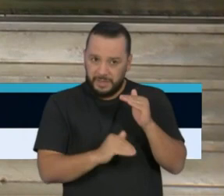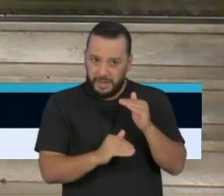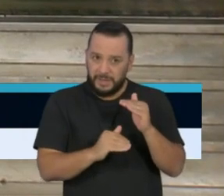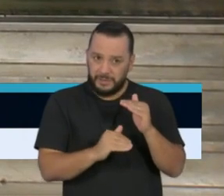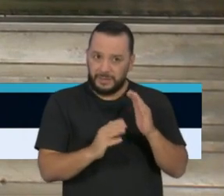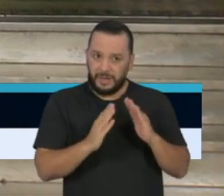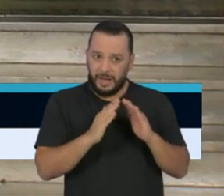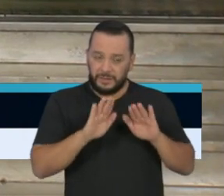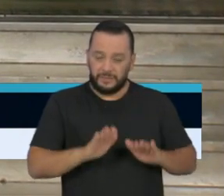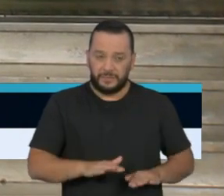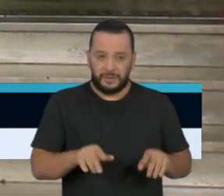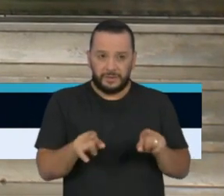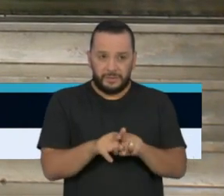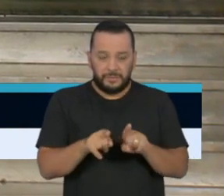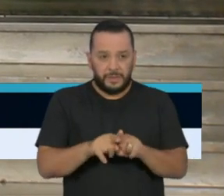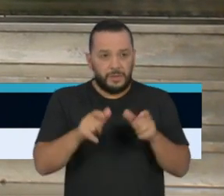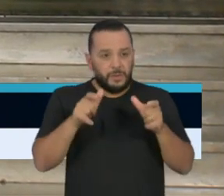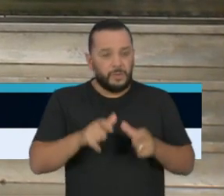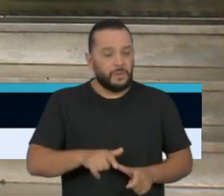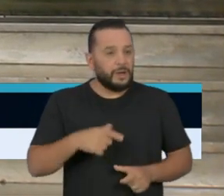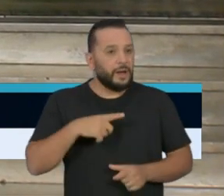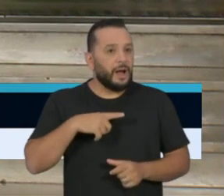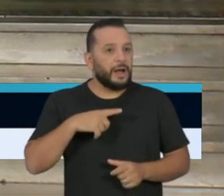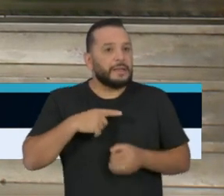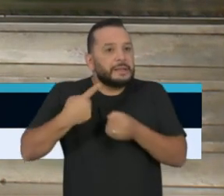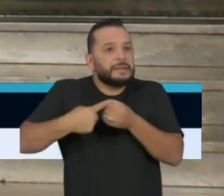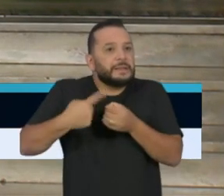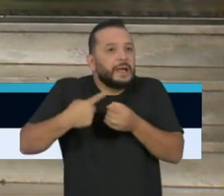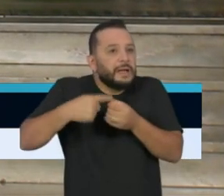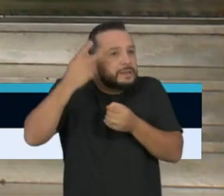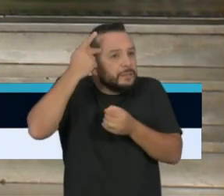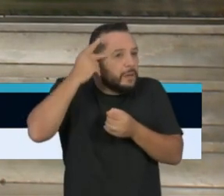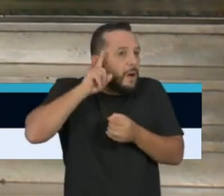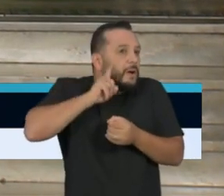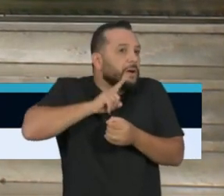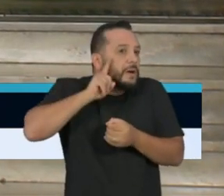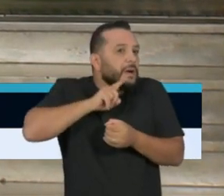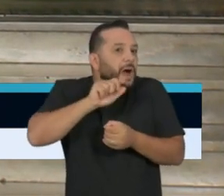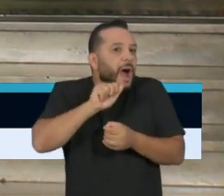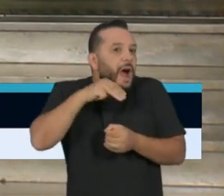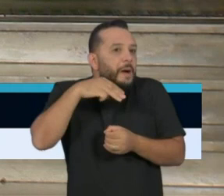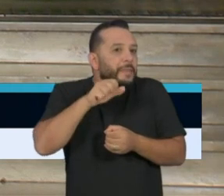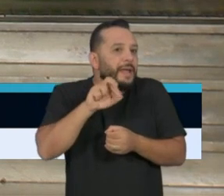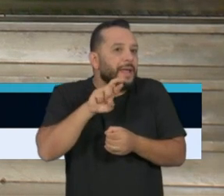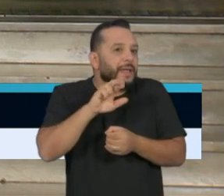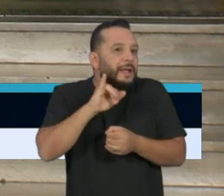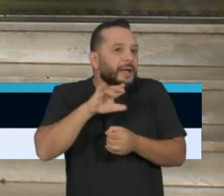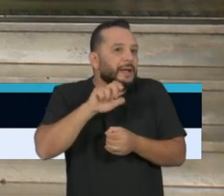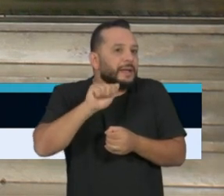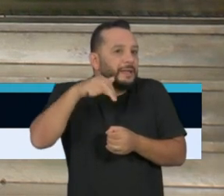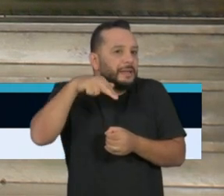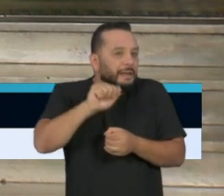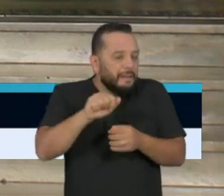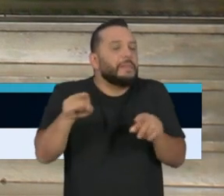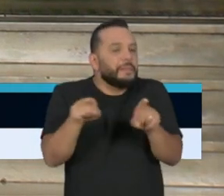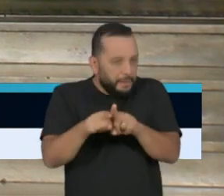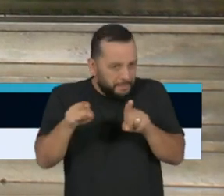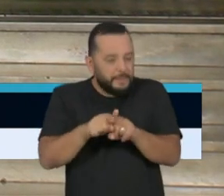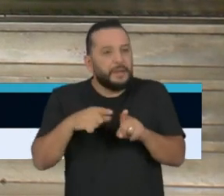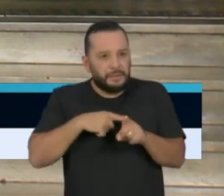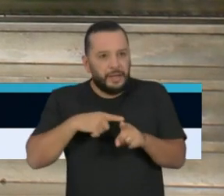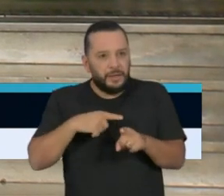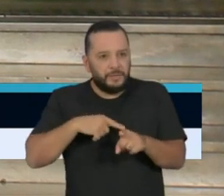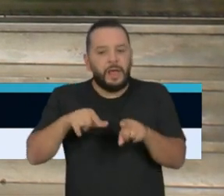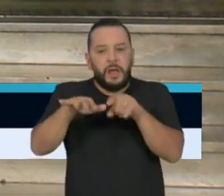Em Americana, no mesmo dia, na segunda-feira, teve uma carreata de protesto contra essas medidas restritivas impostas pelo governo estadual.